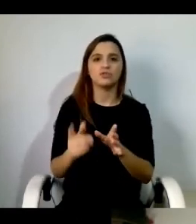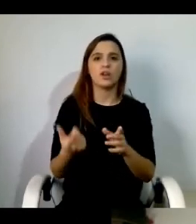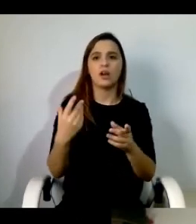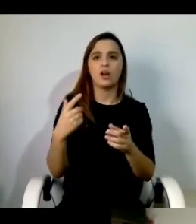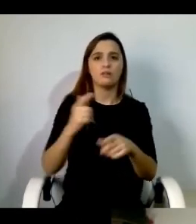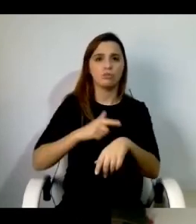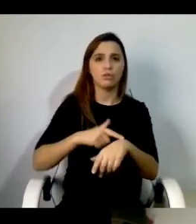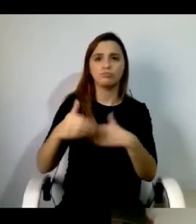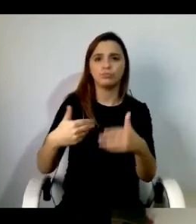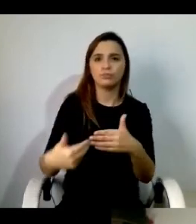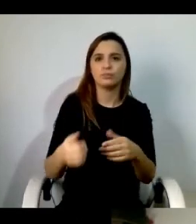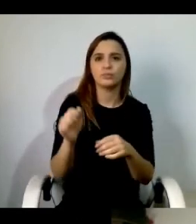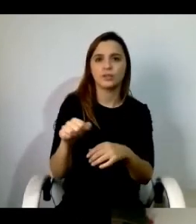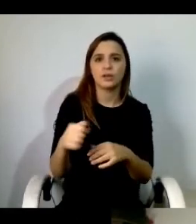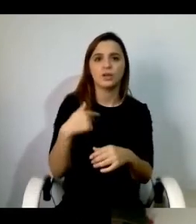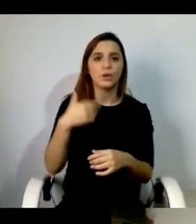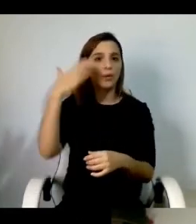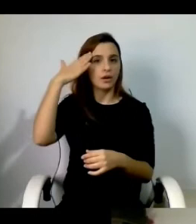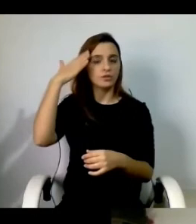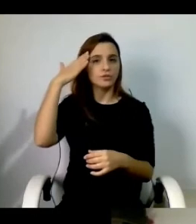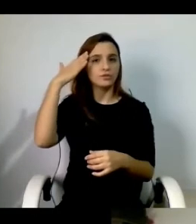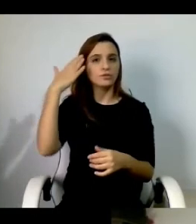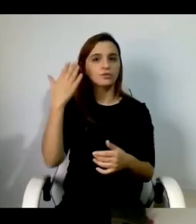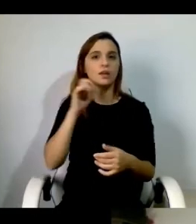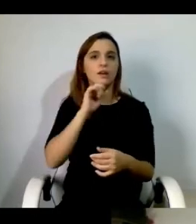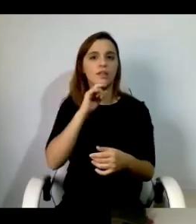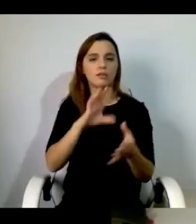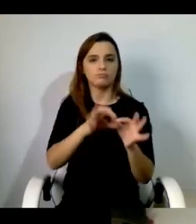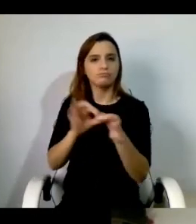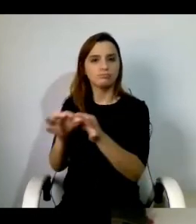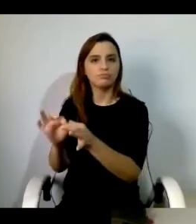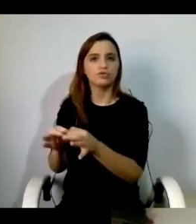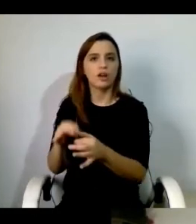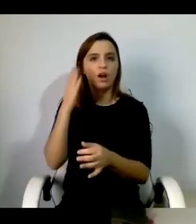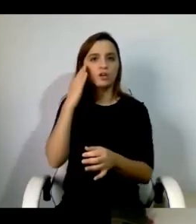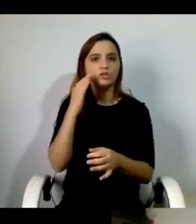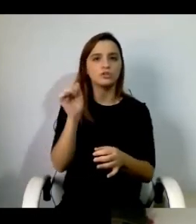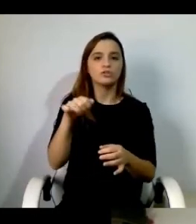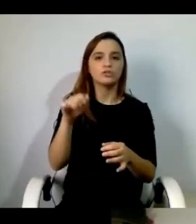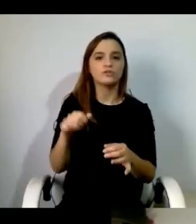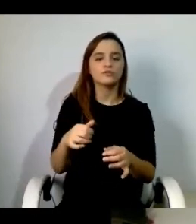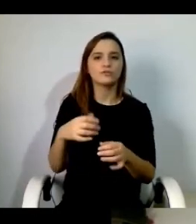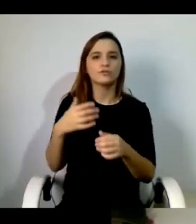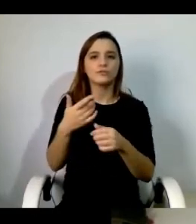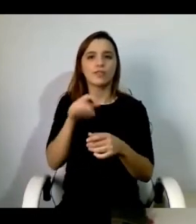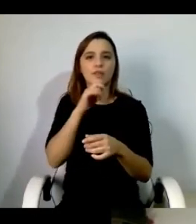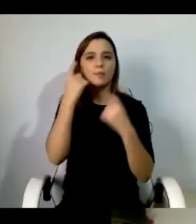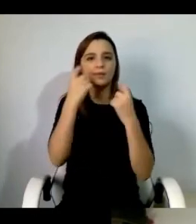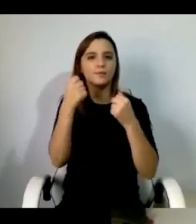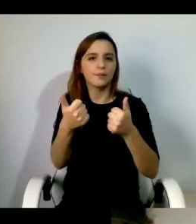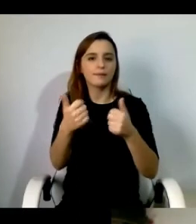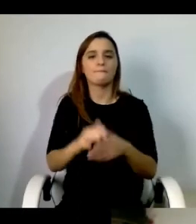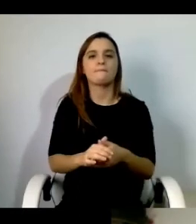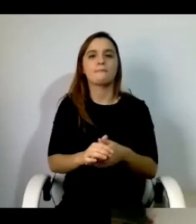acho que acho que faz todo o sentido faz todo o sentido pensarmos desta maneira quanto aos